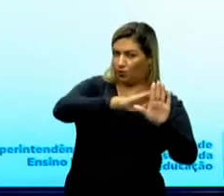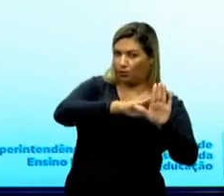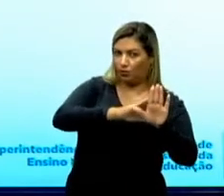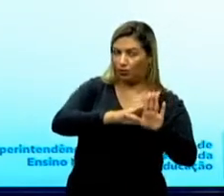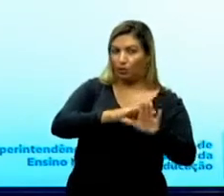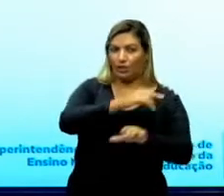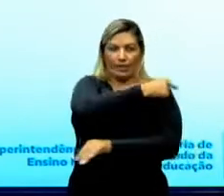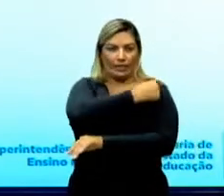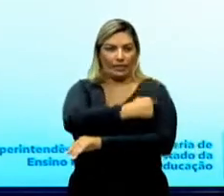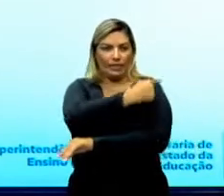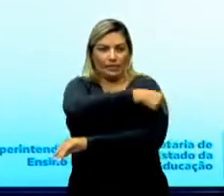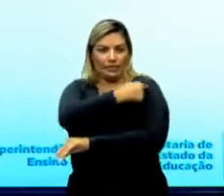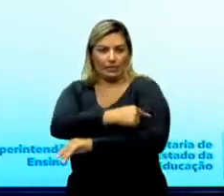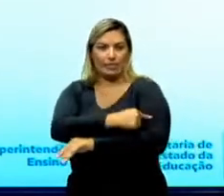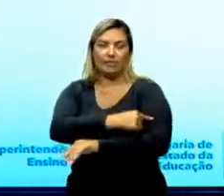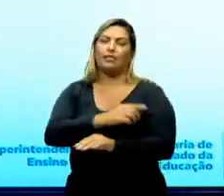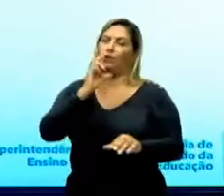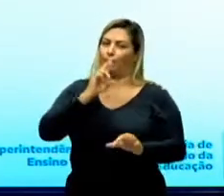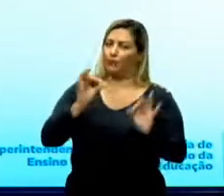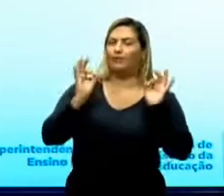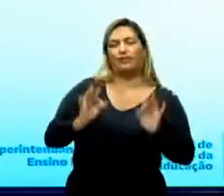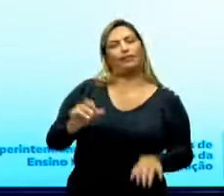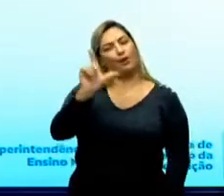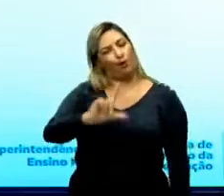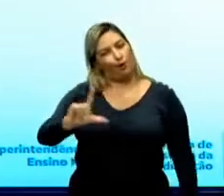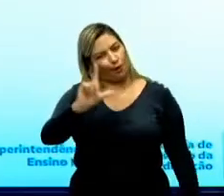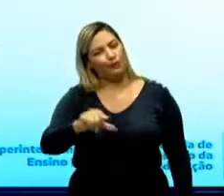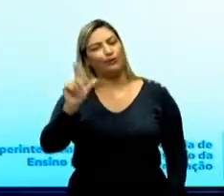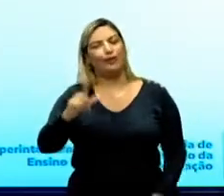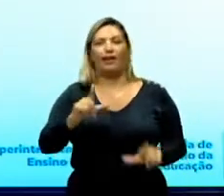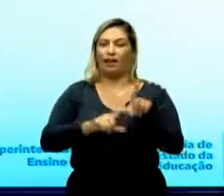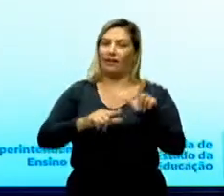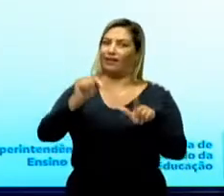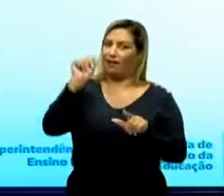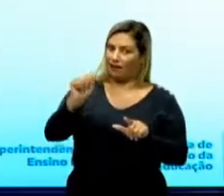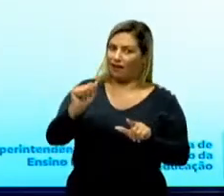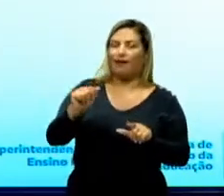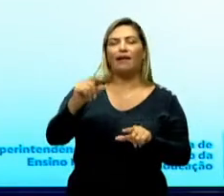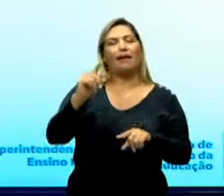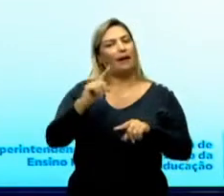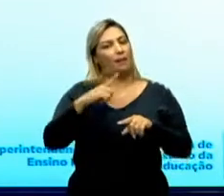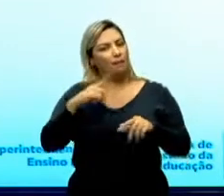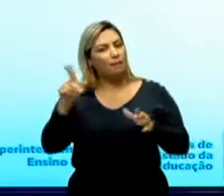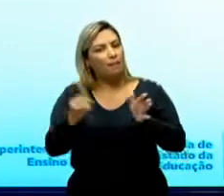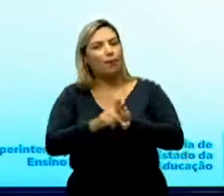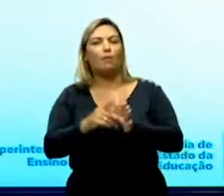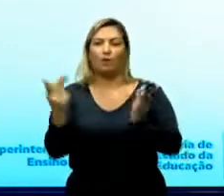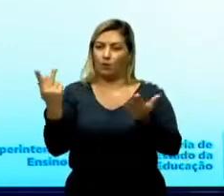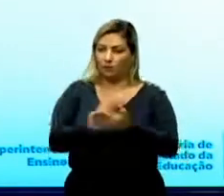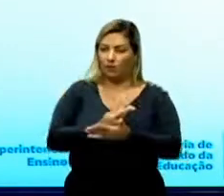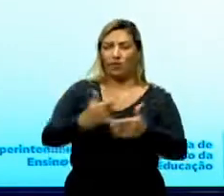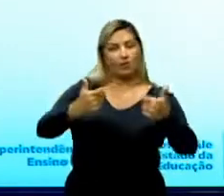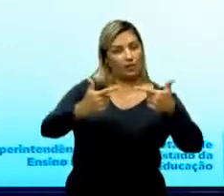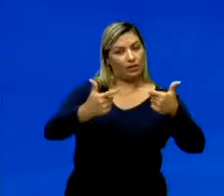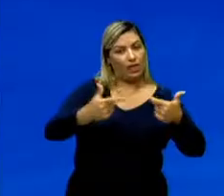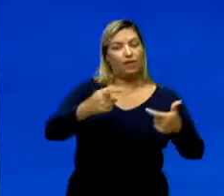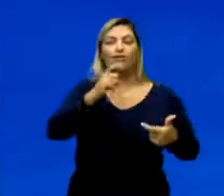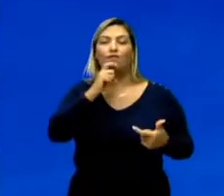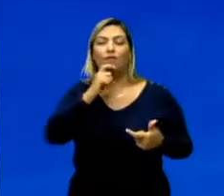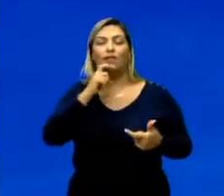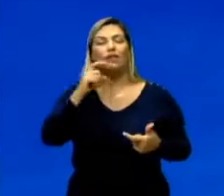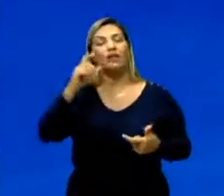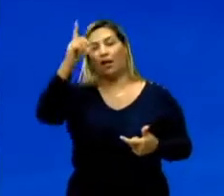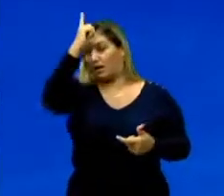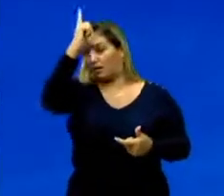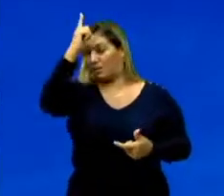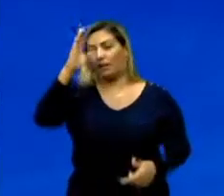nazista. É claro, a resposta certa dessa questão é a letra A, é a materialização da Guerra Fria em Berlim. É claro